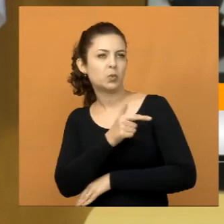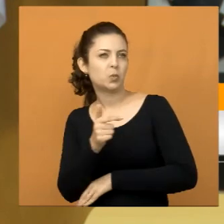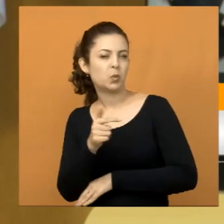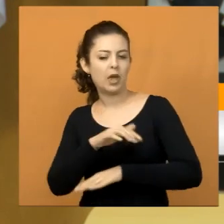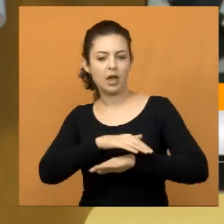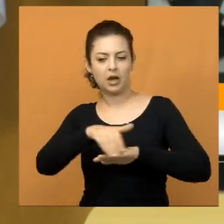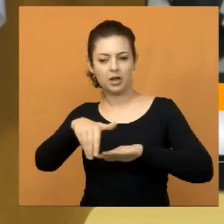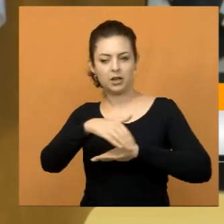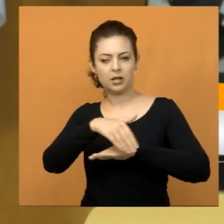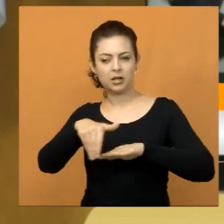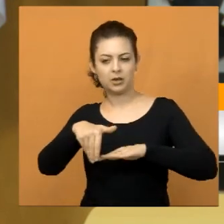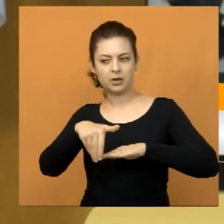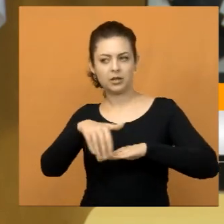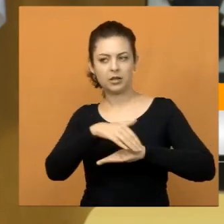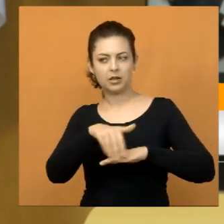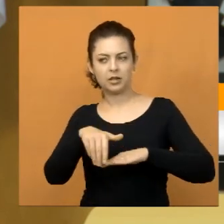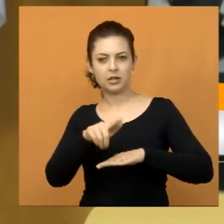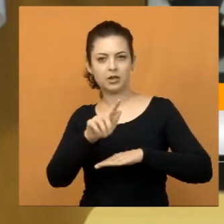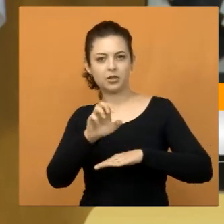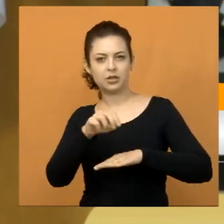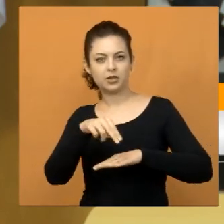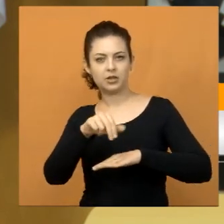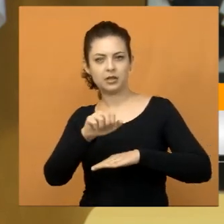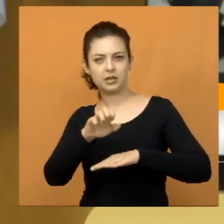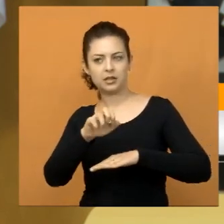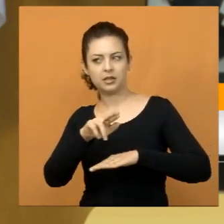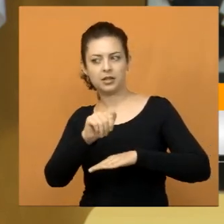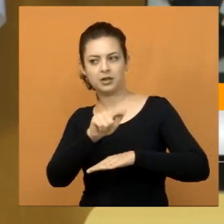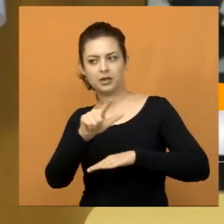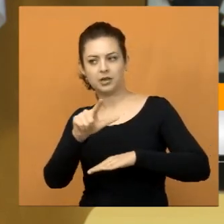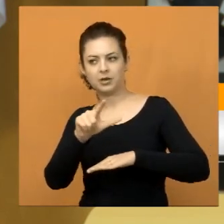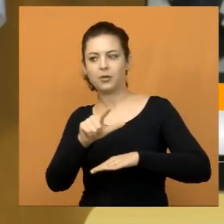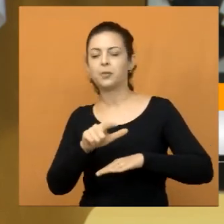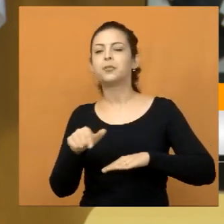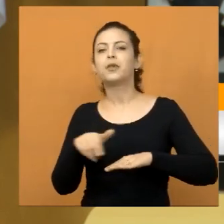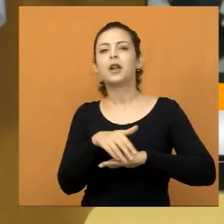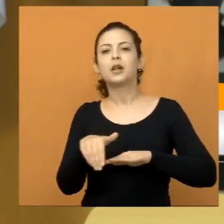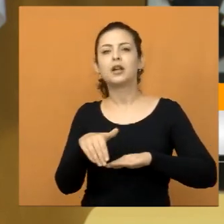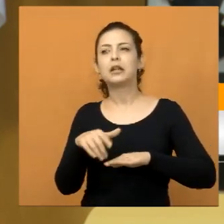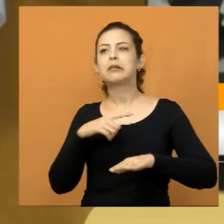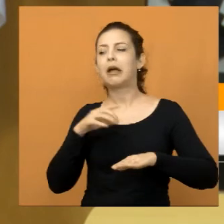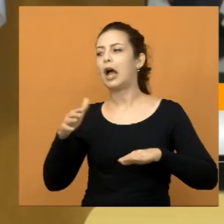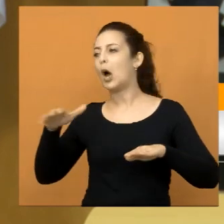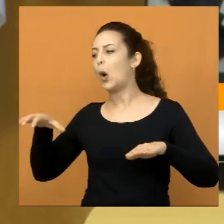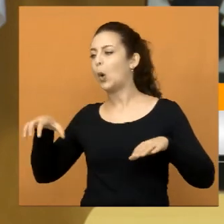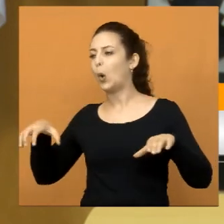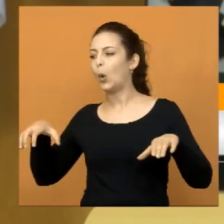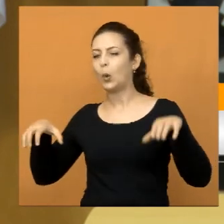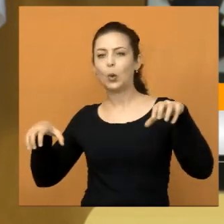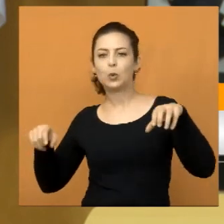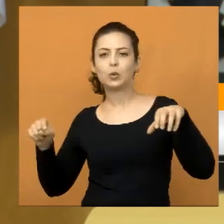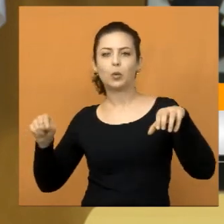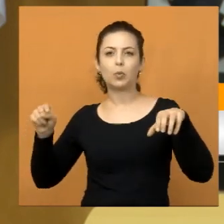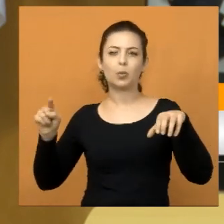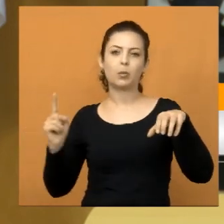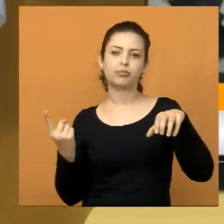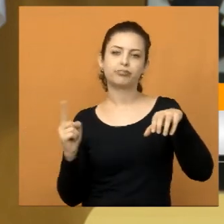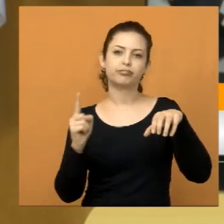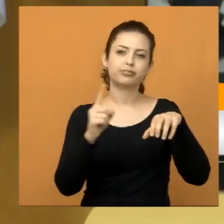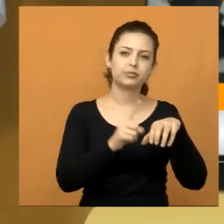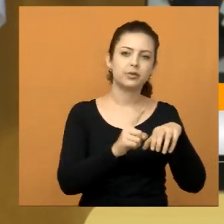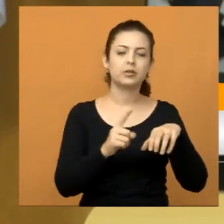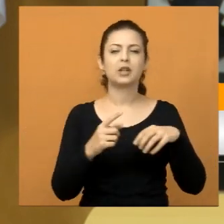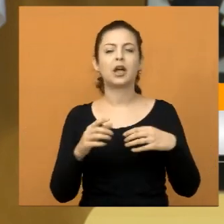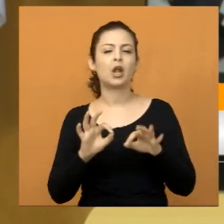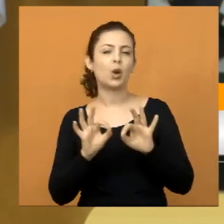engano, é a esquina ali com a General Carneiro. Então essas pessoas do outro lado da cidade não precisam mais fazer essa correria para vir até o